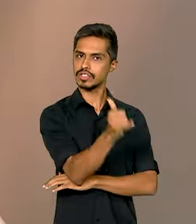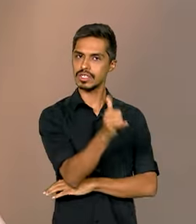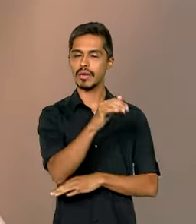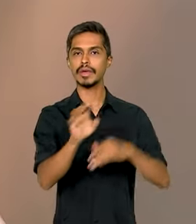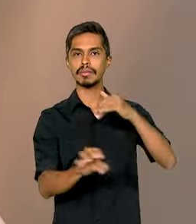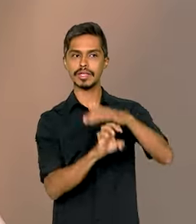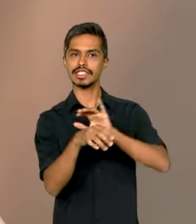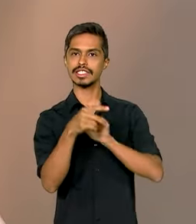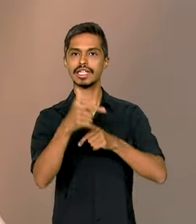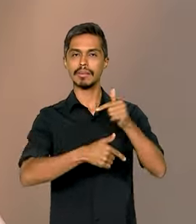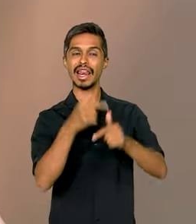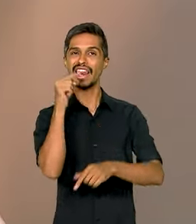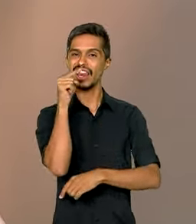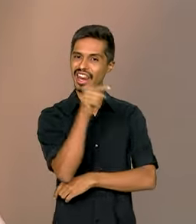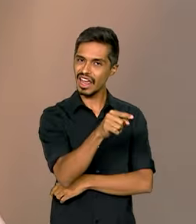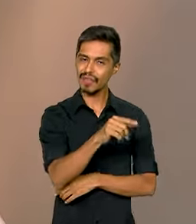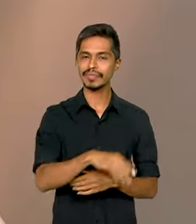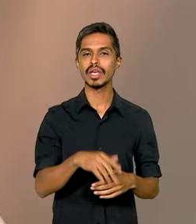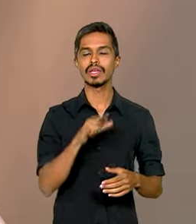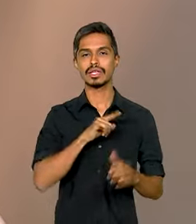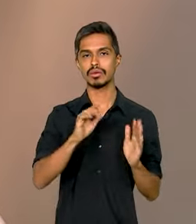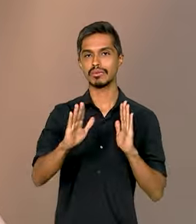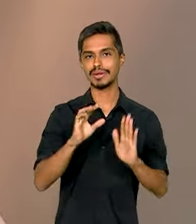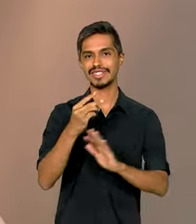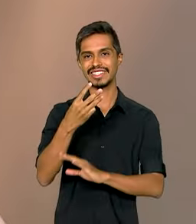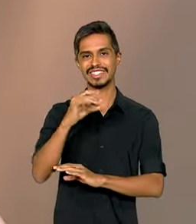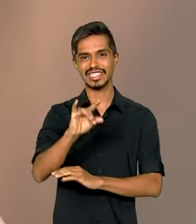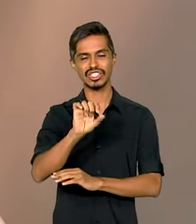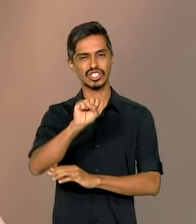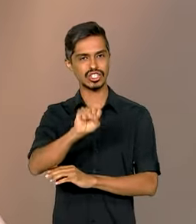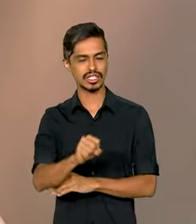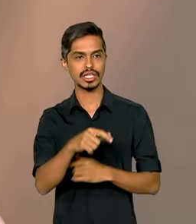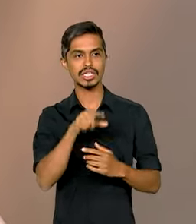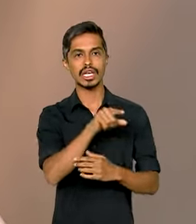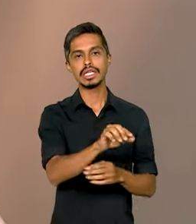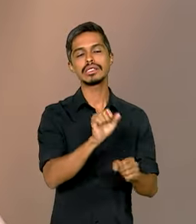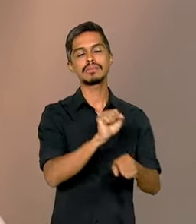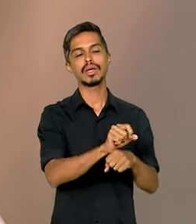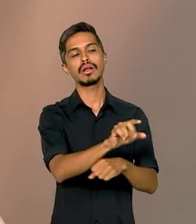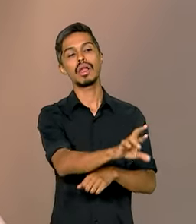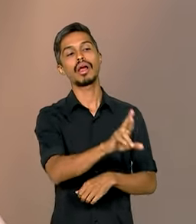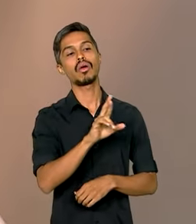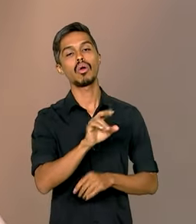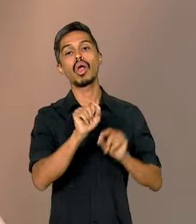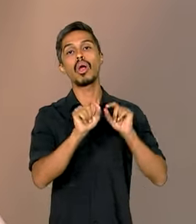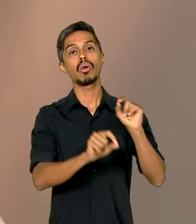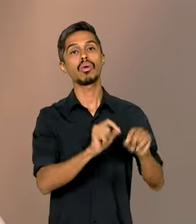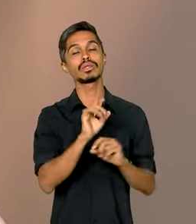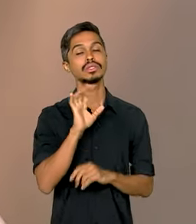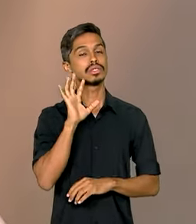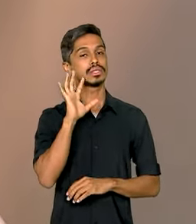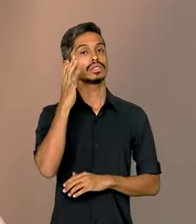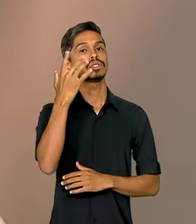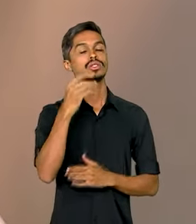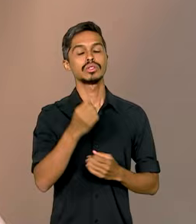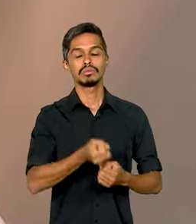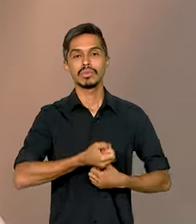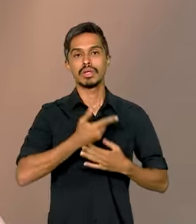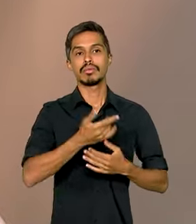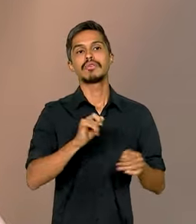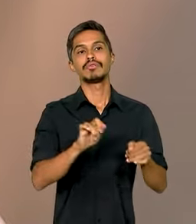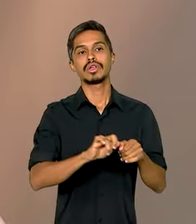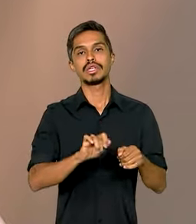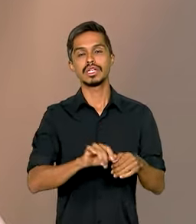Estamos dentro do prazo de 30 dias, para que as operadoras nos respondam quais ações irão